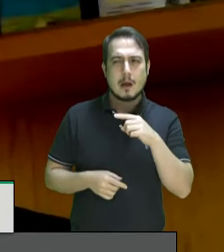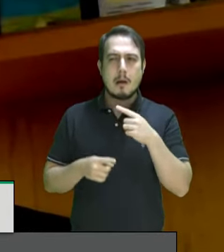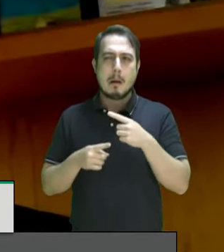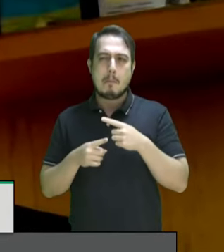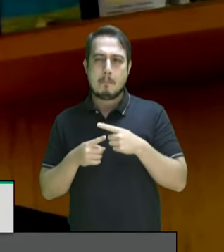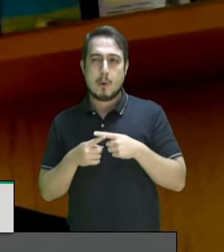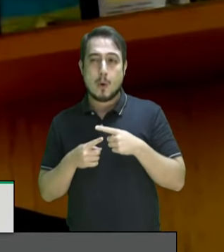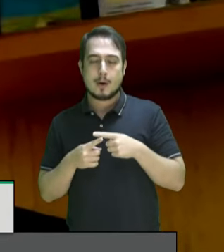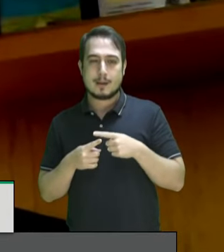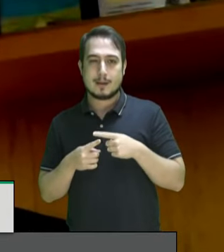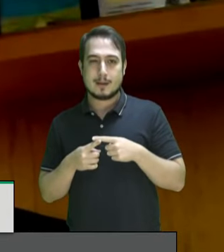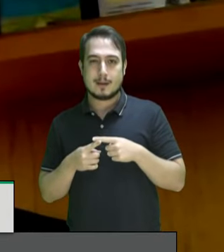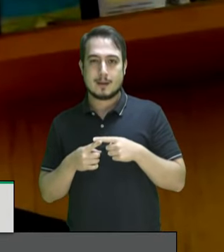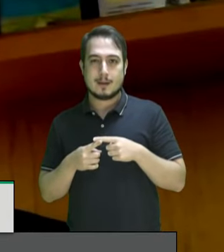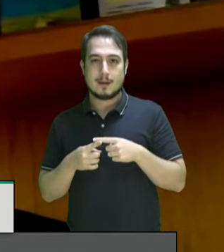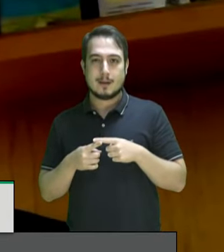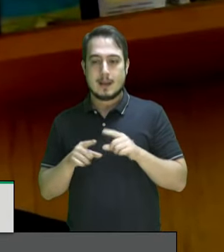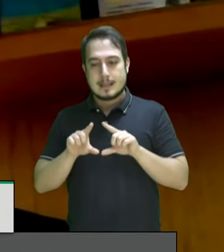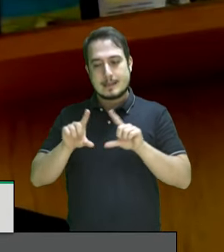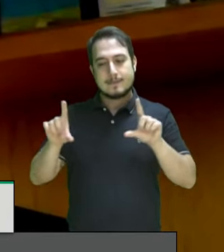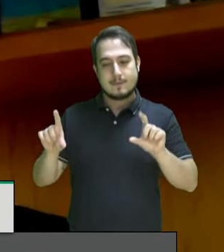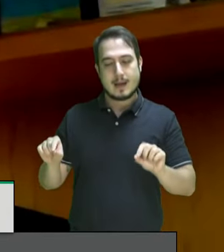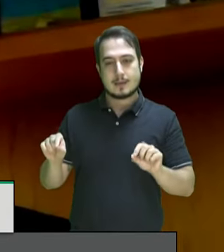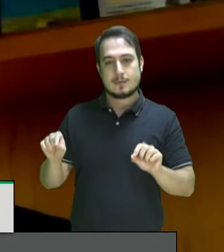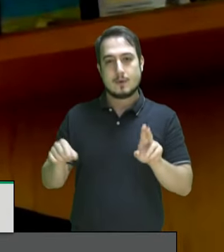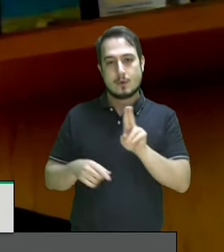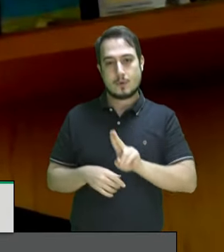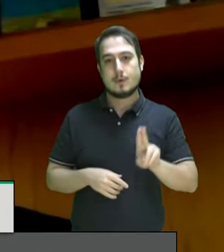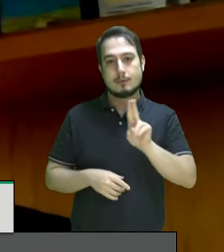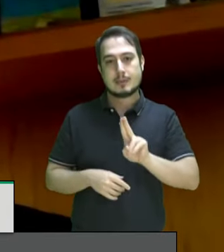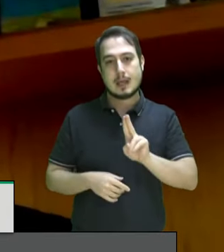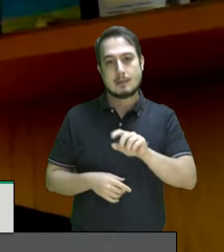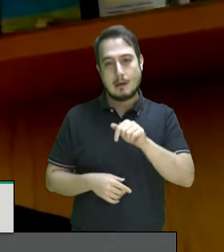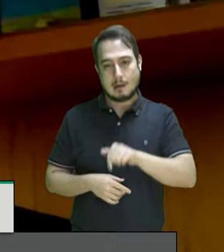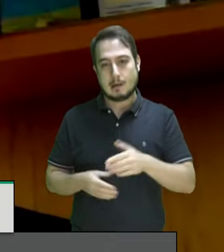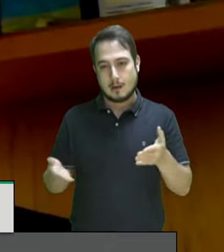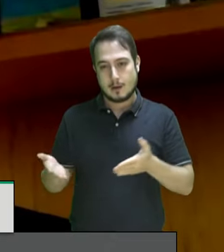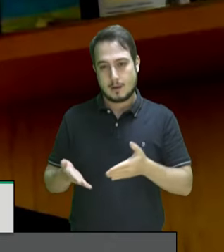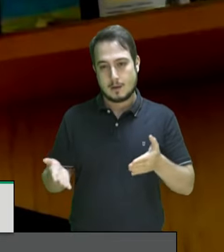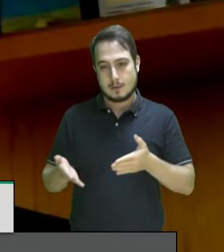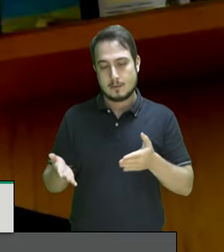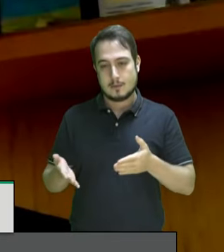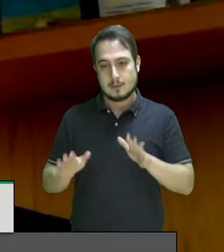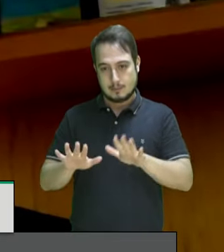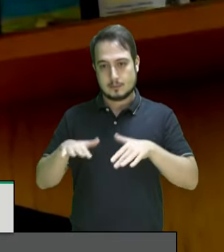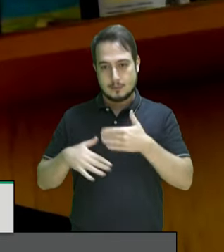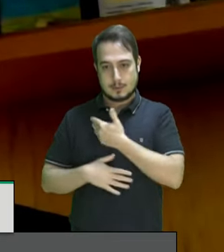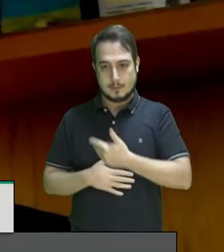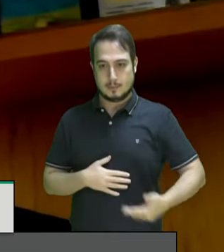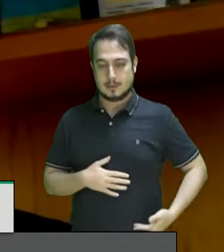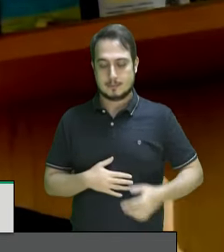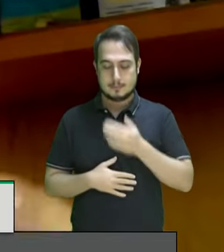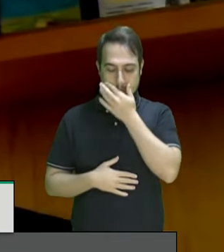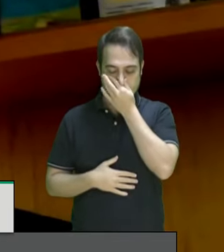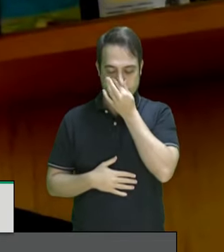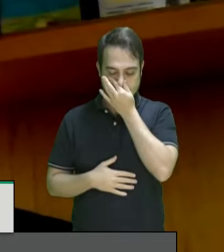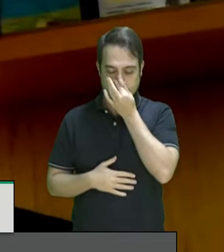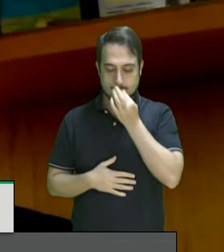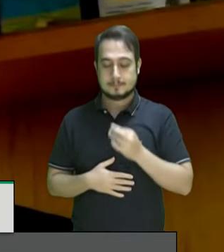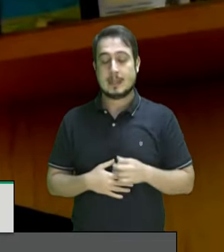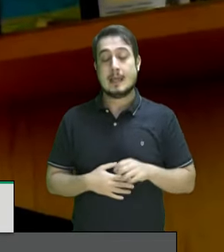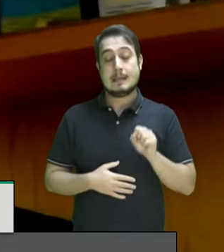razão esse versículo foi citado aqui hoje nesta audiência pública. Se uma